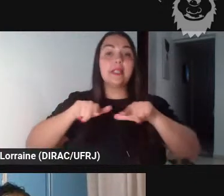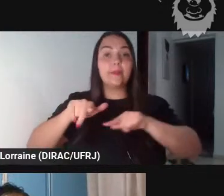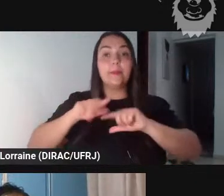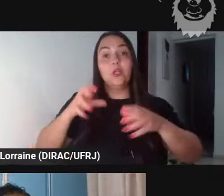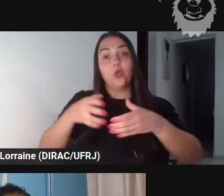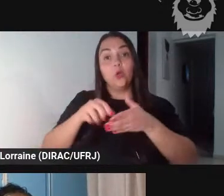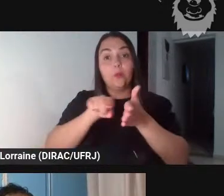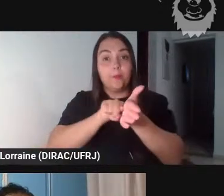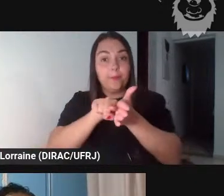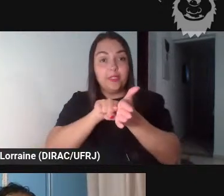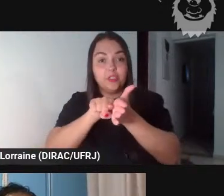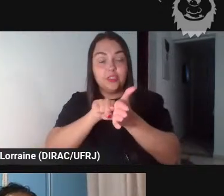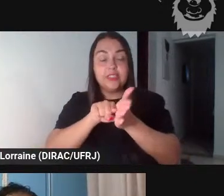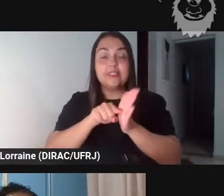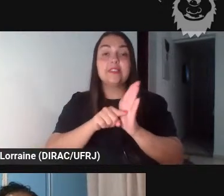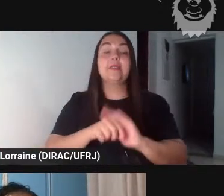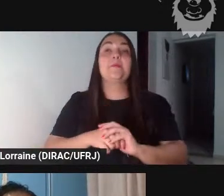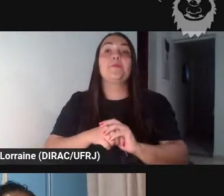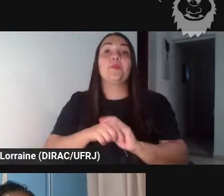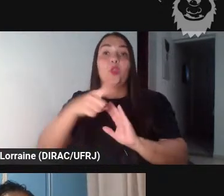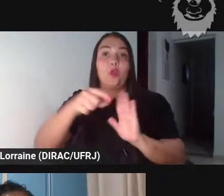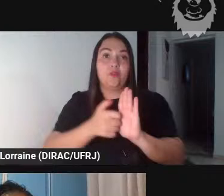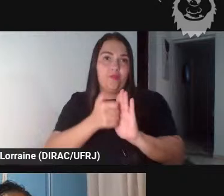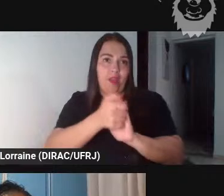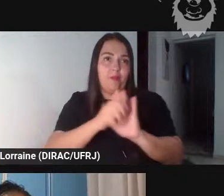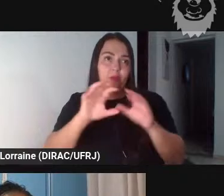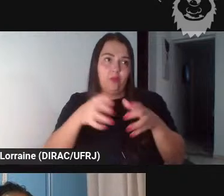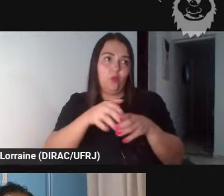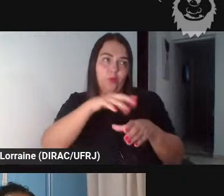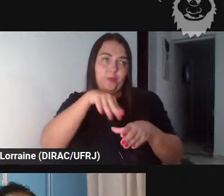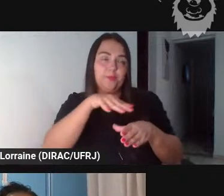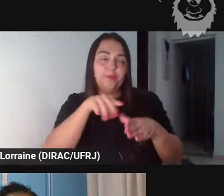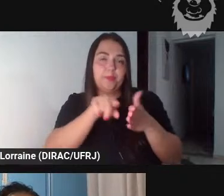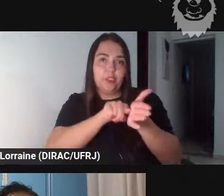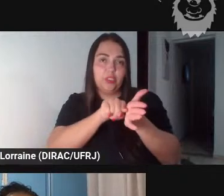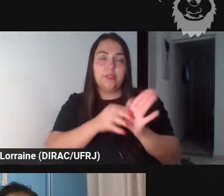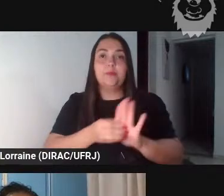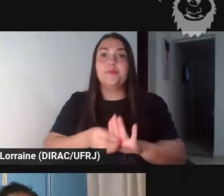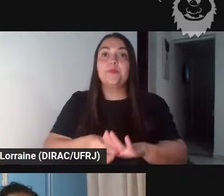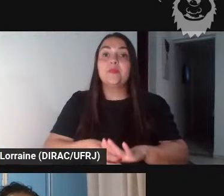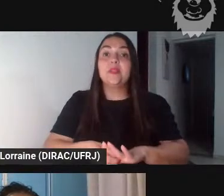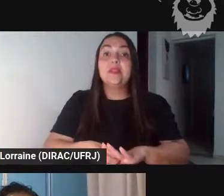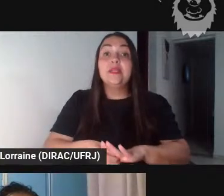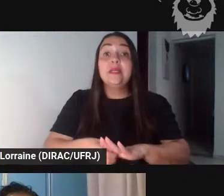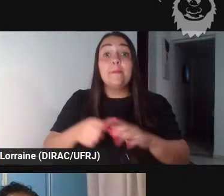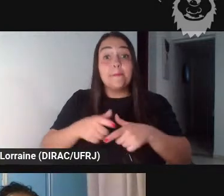pesquisa fábula grande parte das fábulas do